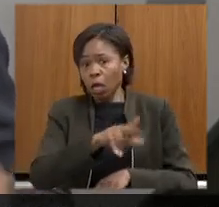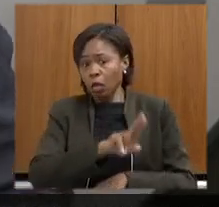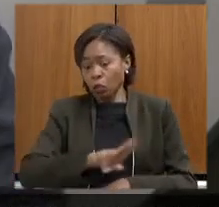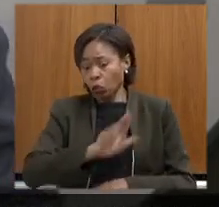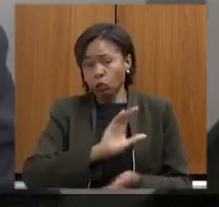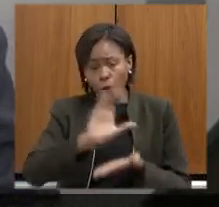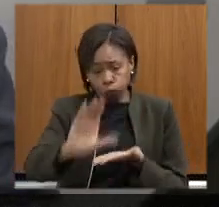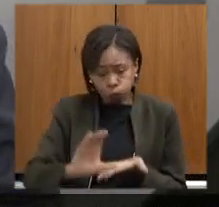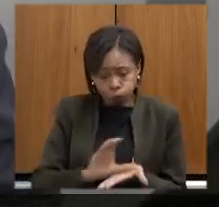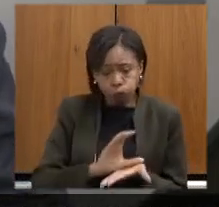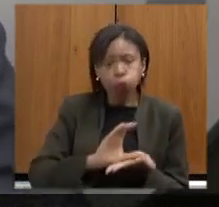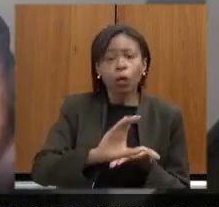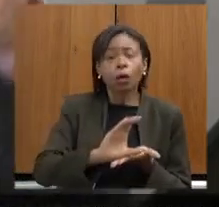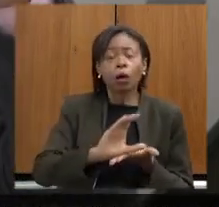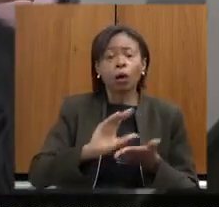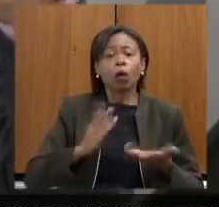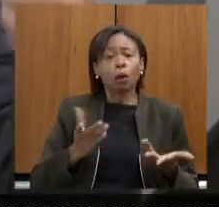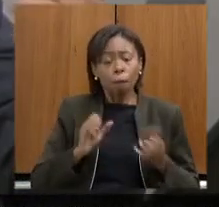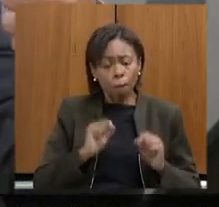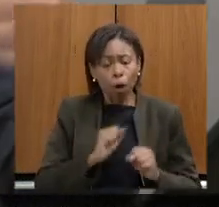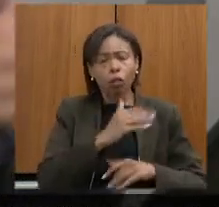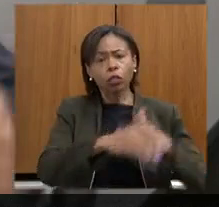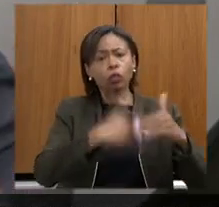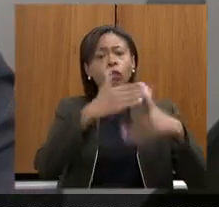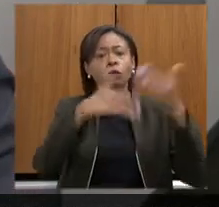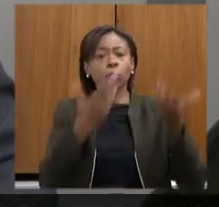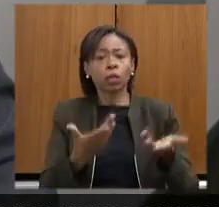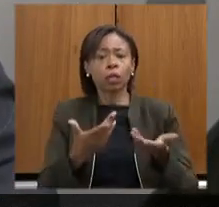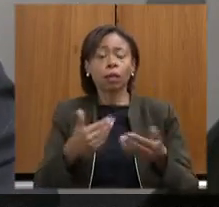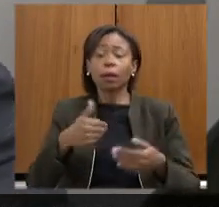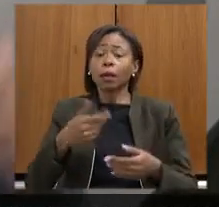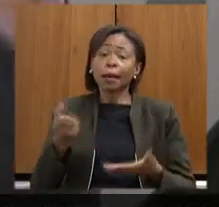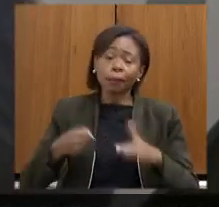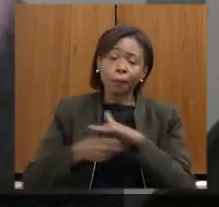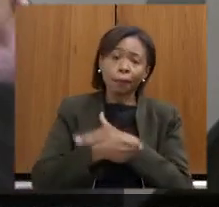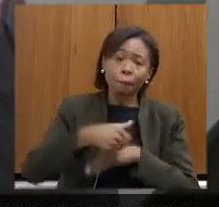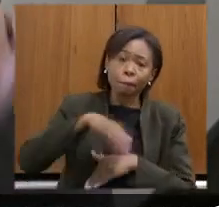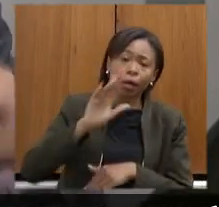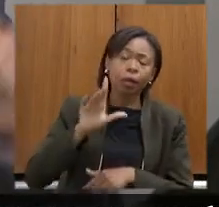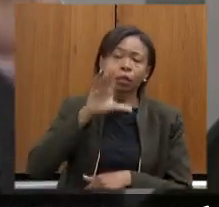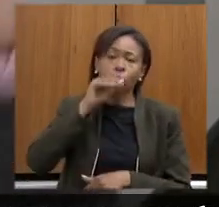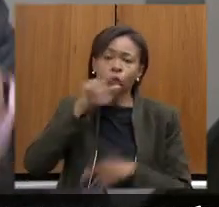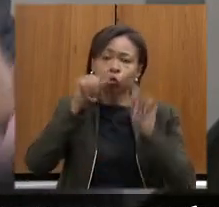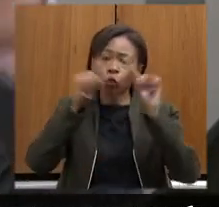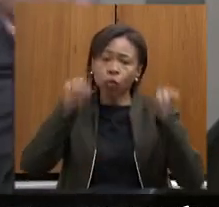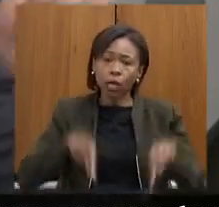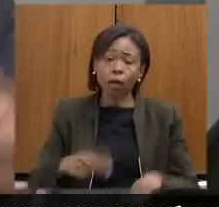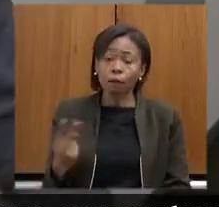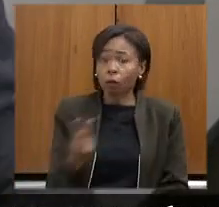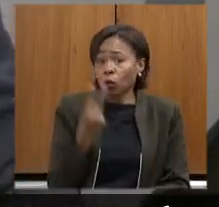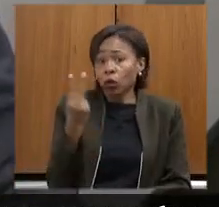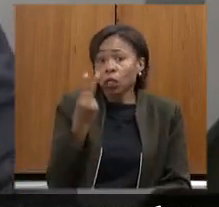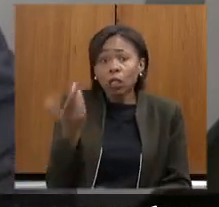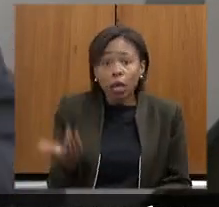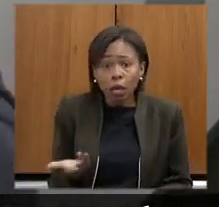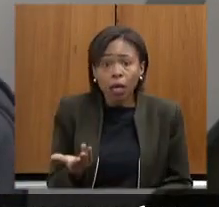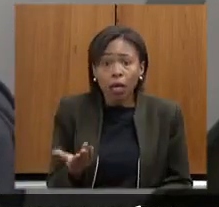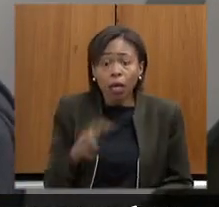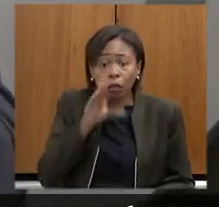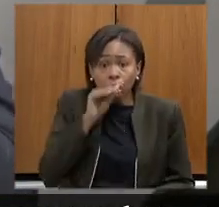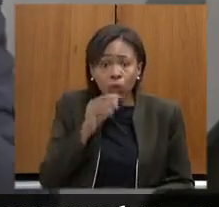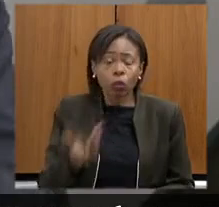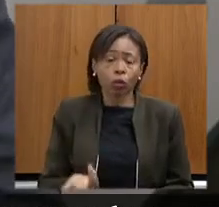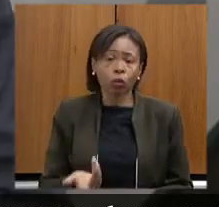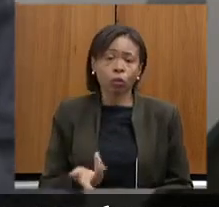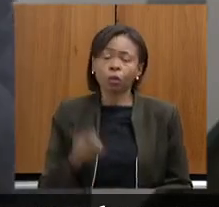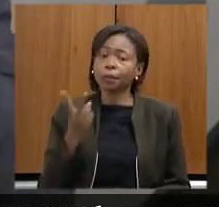desenvolver fortalecer o quadro de funcionários valorizar mais o quadro de servidores que volta a